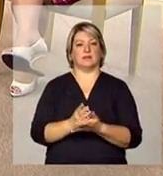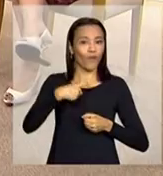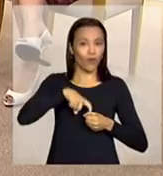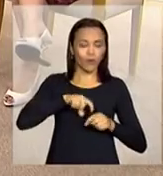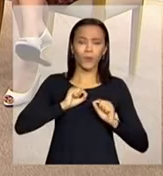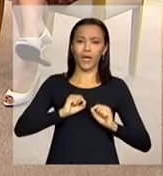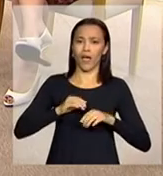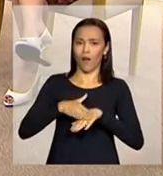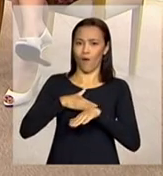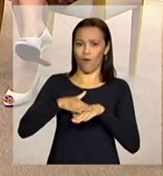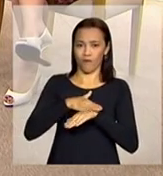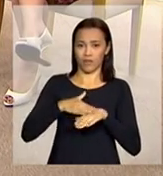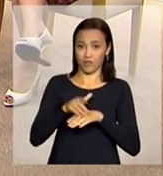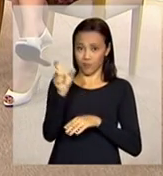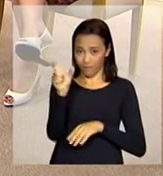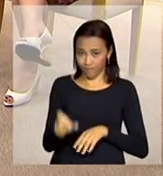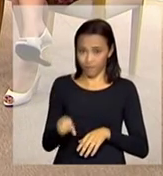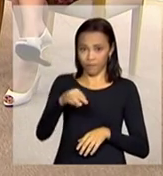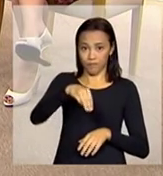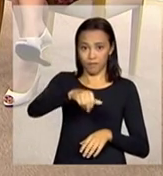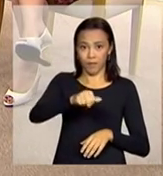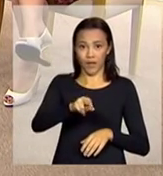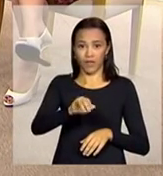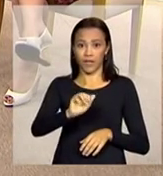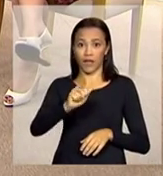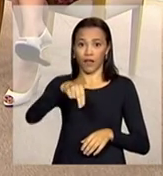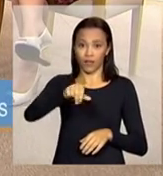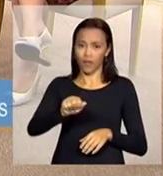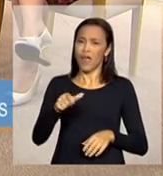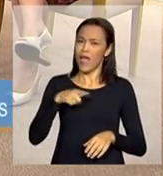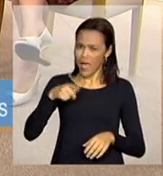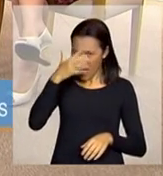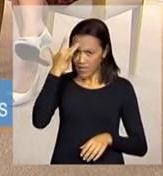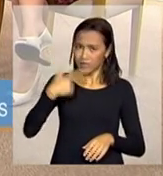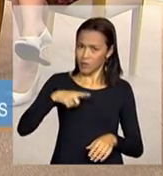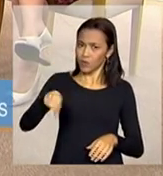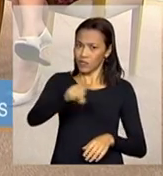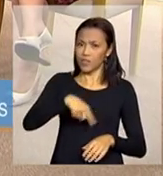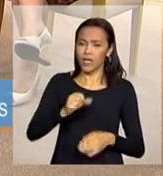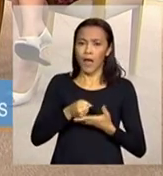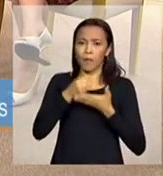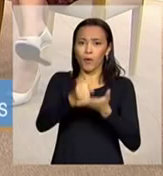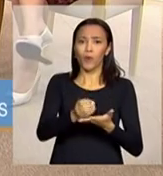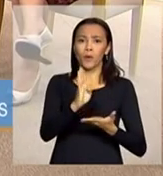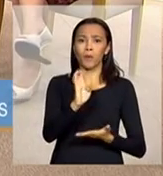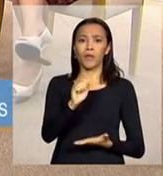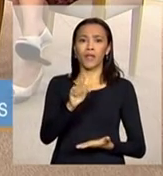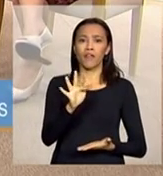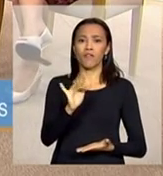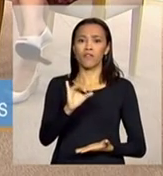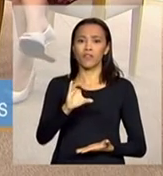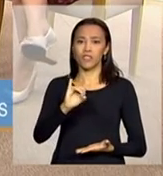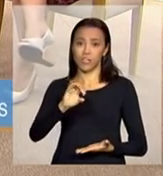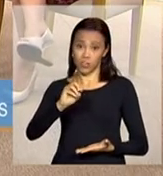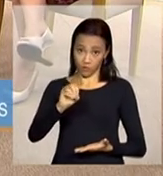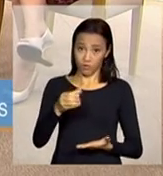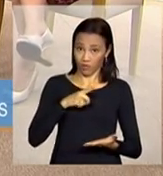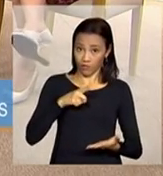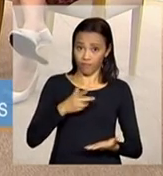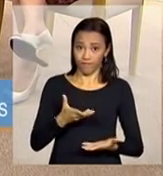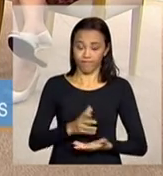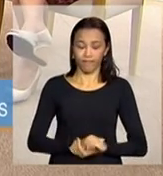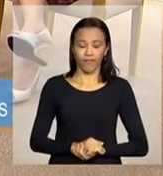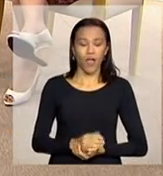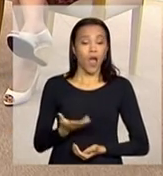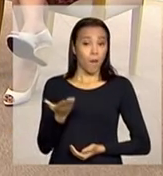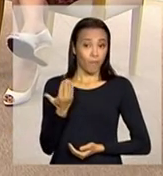nacionais Mariana essas pessoas recebem algum tipo de benefício? Oi Adriana nós estávamos mencionando